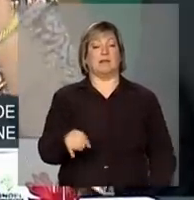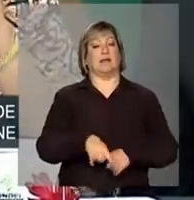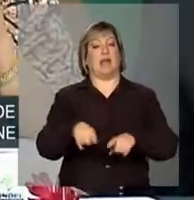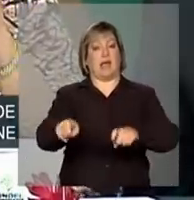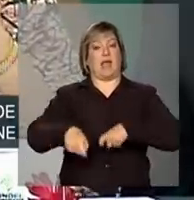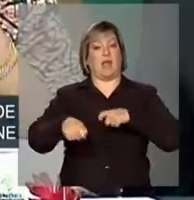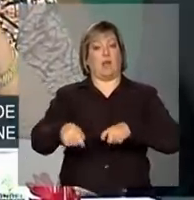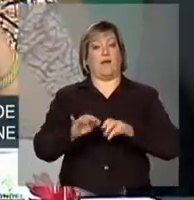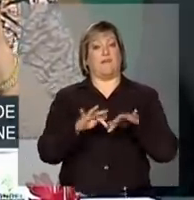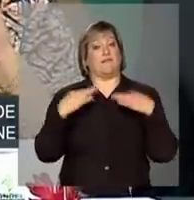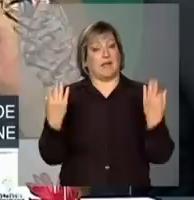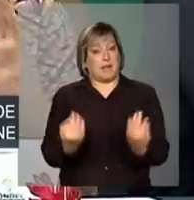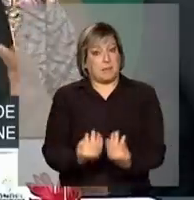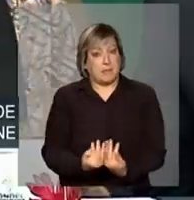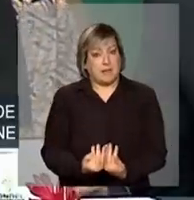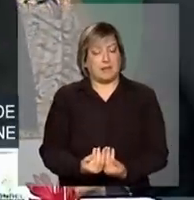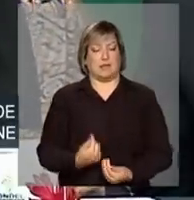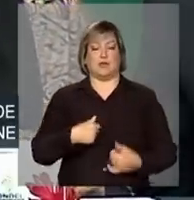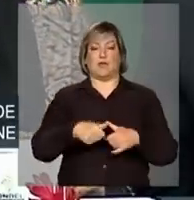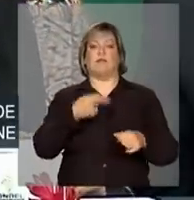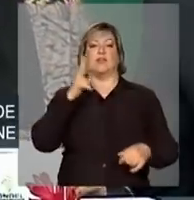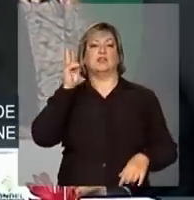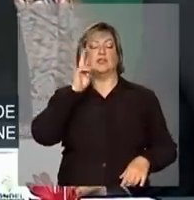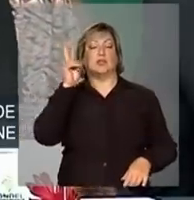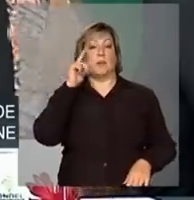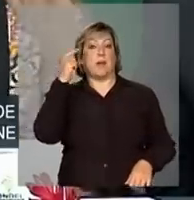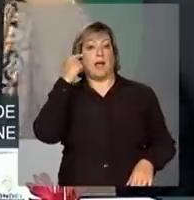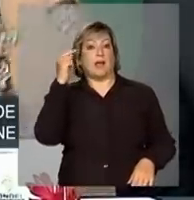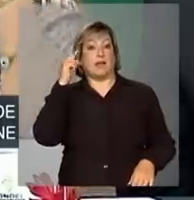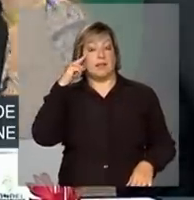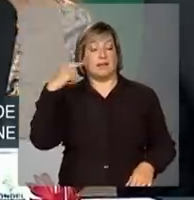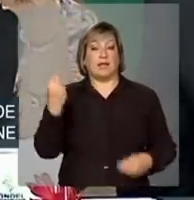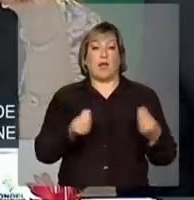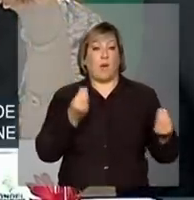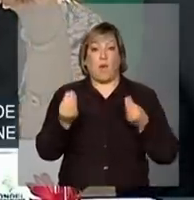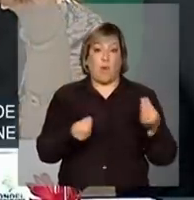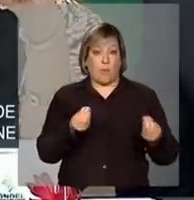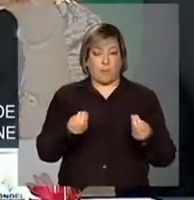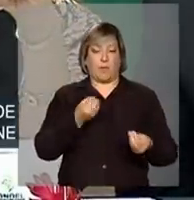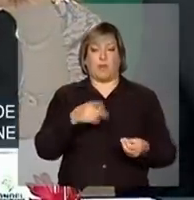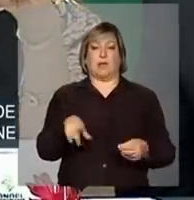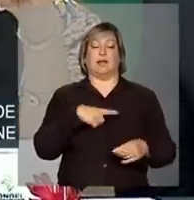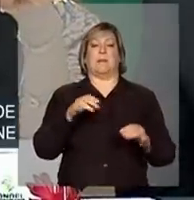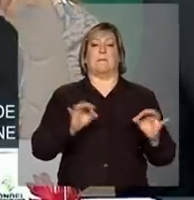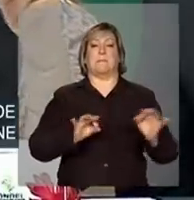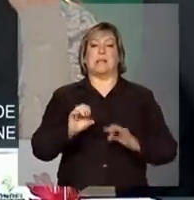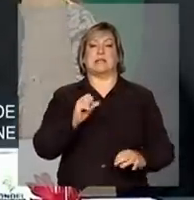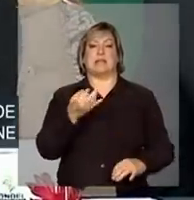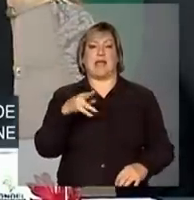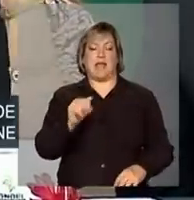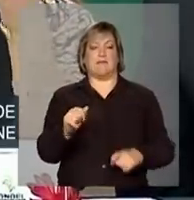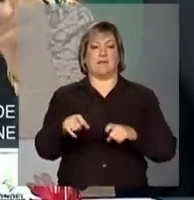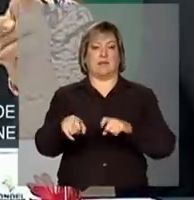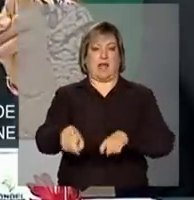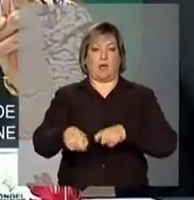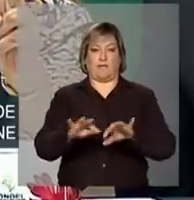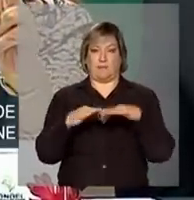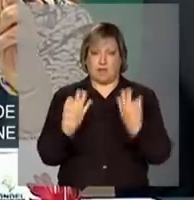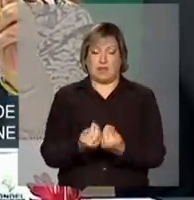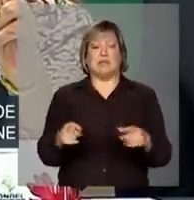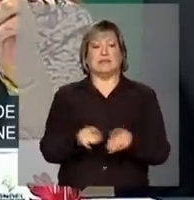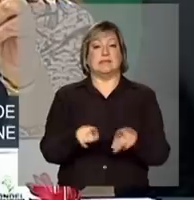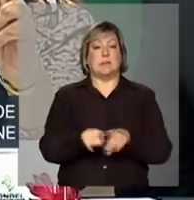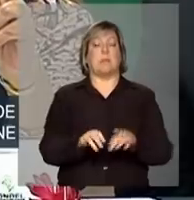Estou falando a solução estruturante. Tanto no plano safra da agricultura familiar, quanto no plano